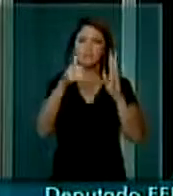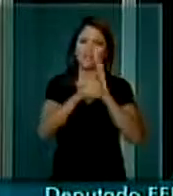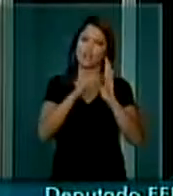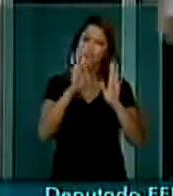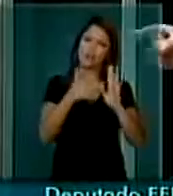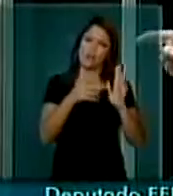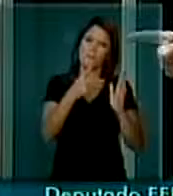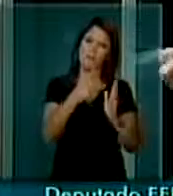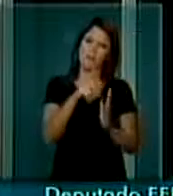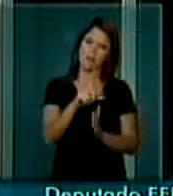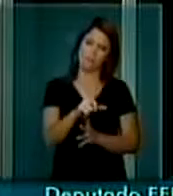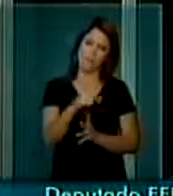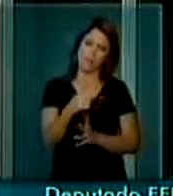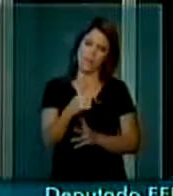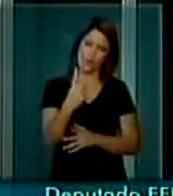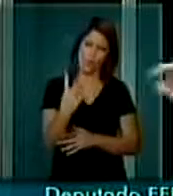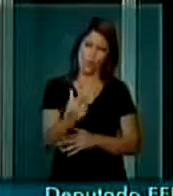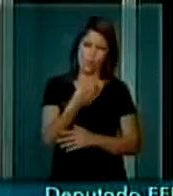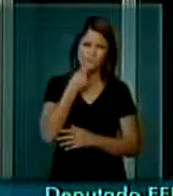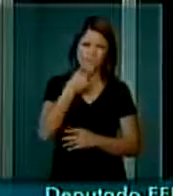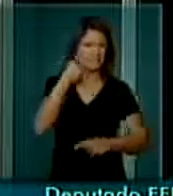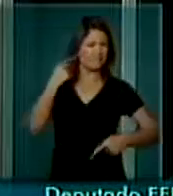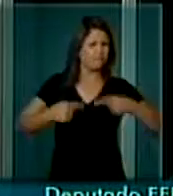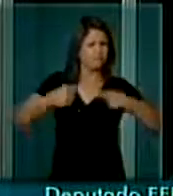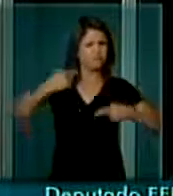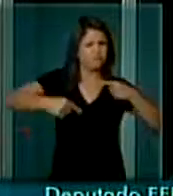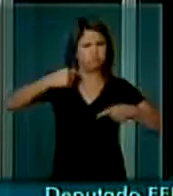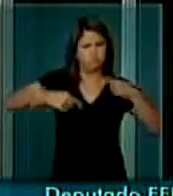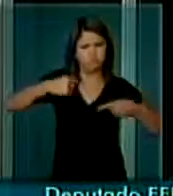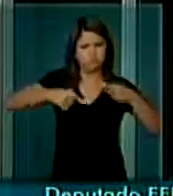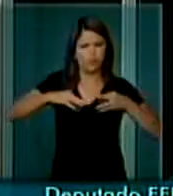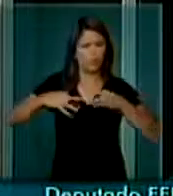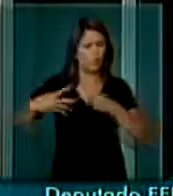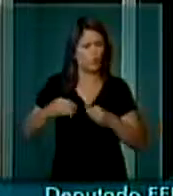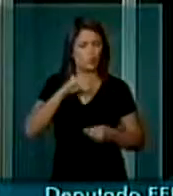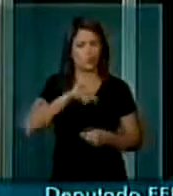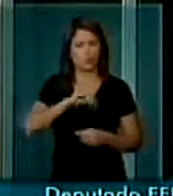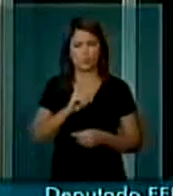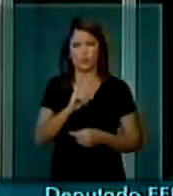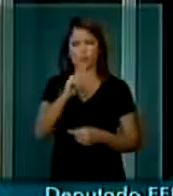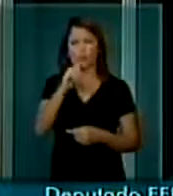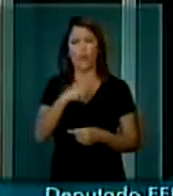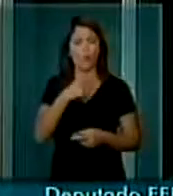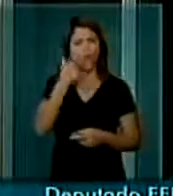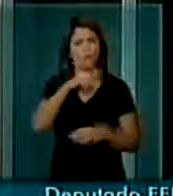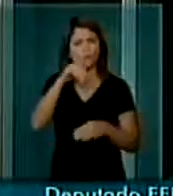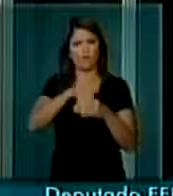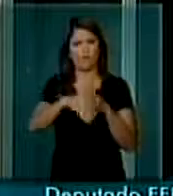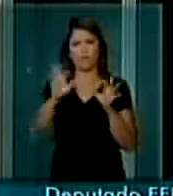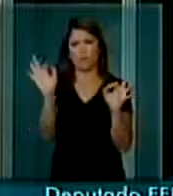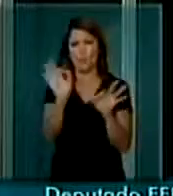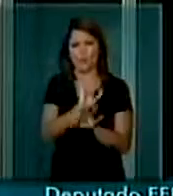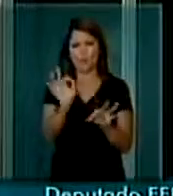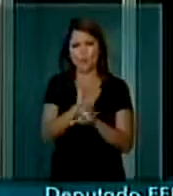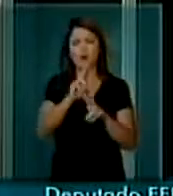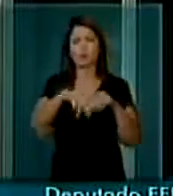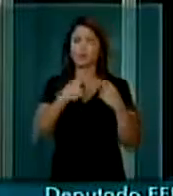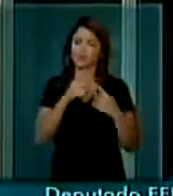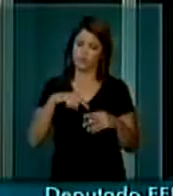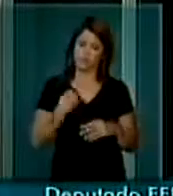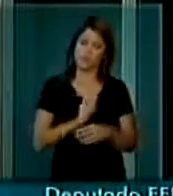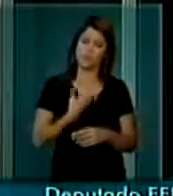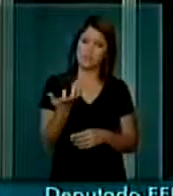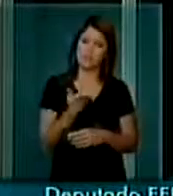está aí o PLP1, há essa discussão toda aqui deste aumento, não se conseguiu votar, e por isso que nós queremos colocar